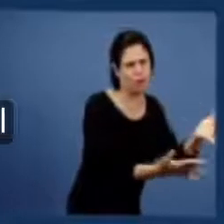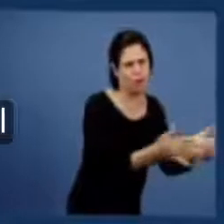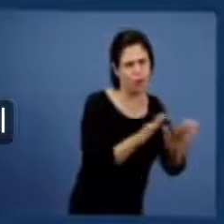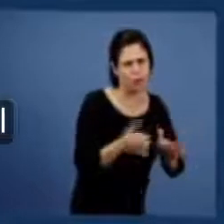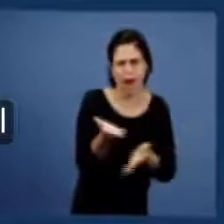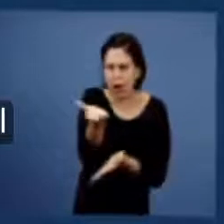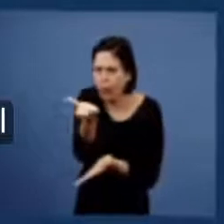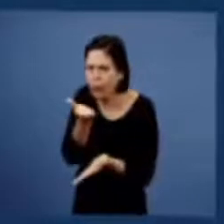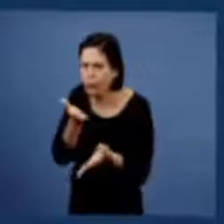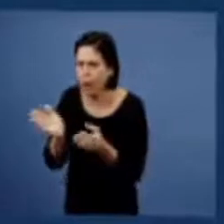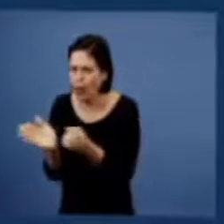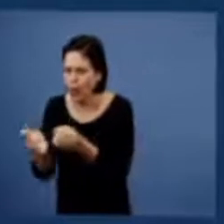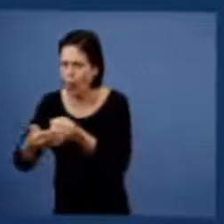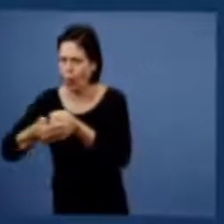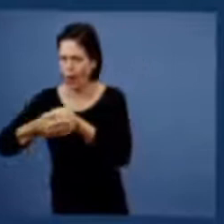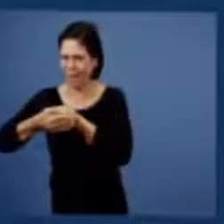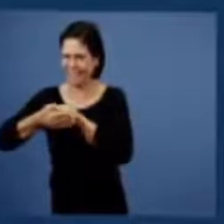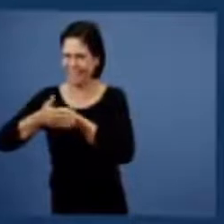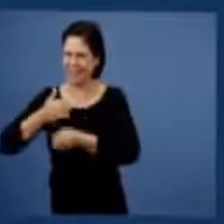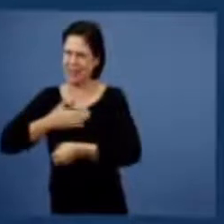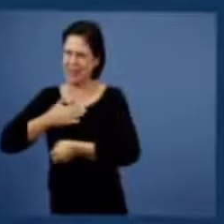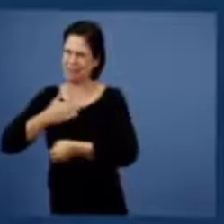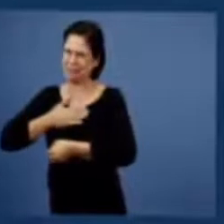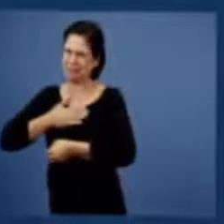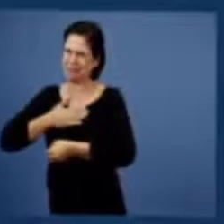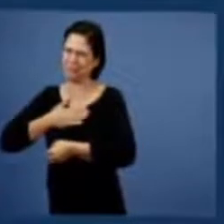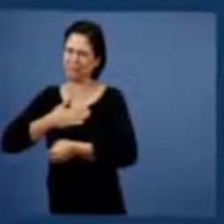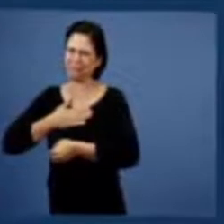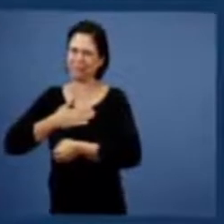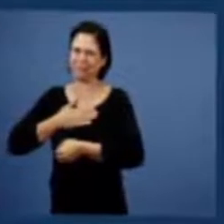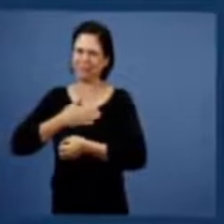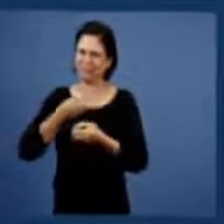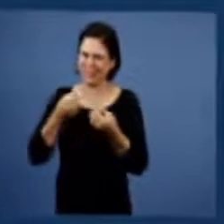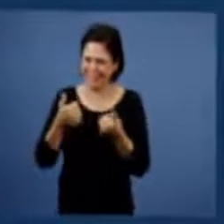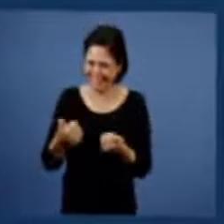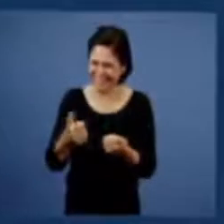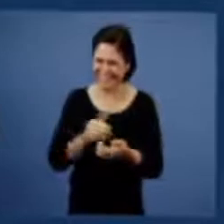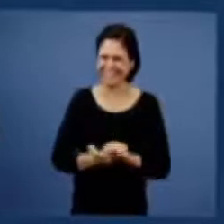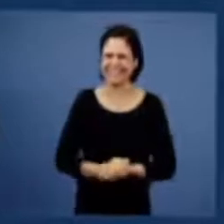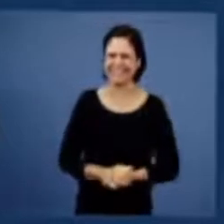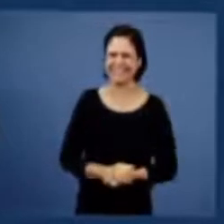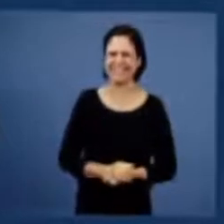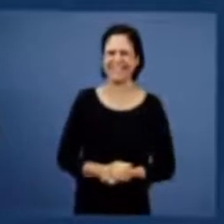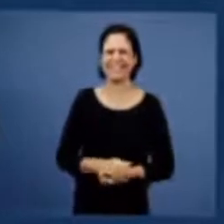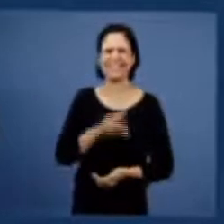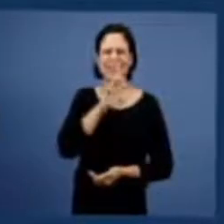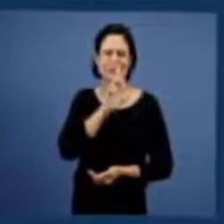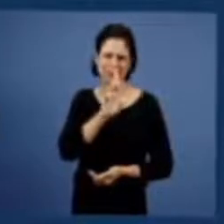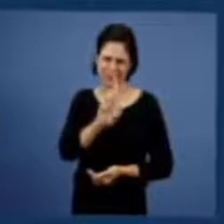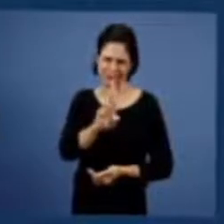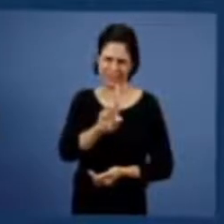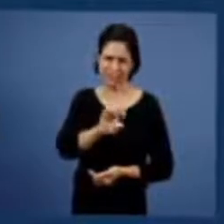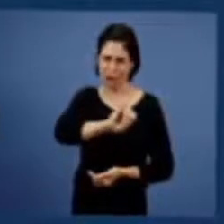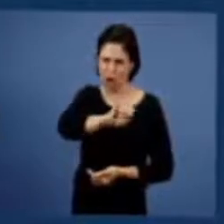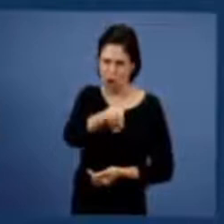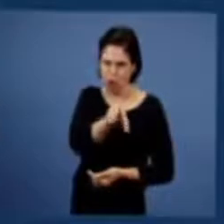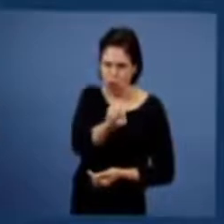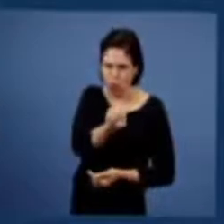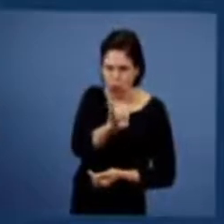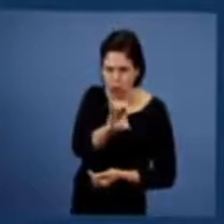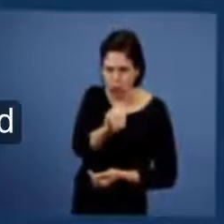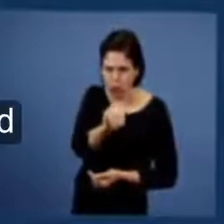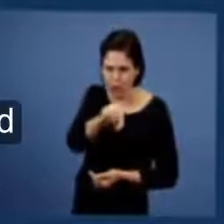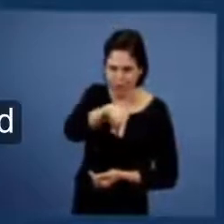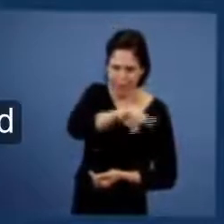celeiro, então muito bem, está aqui, a colocação feita pelo Senhor, respondendo no comentário dele,